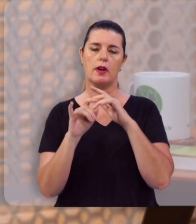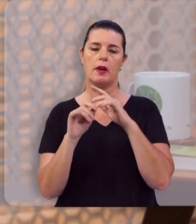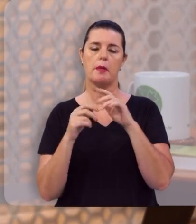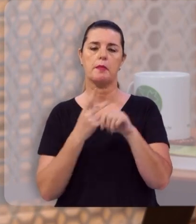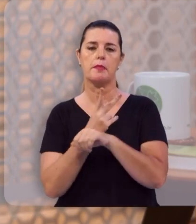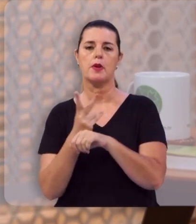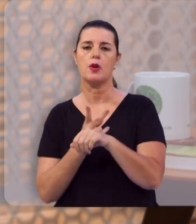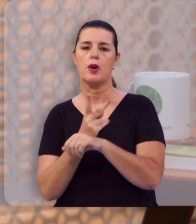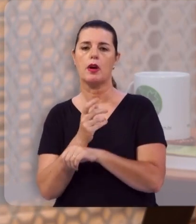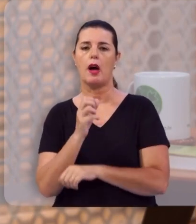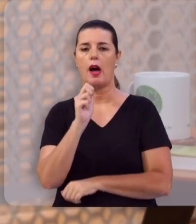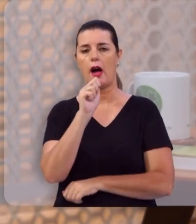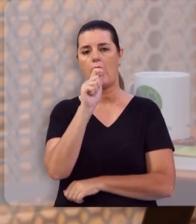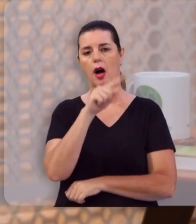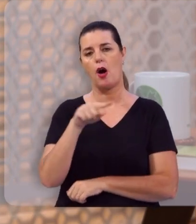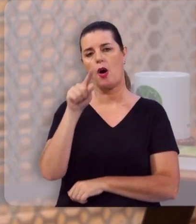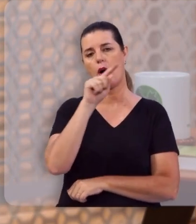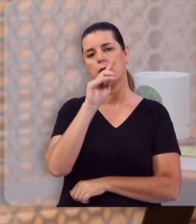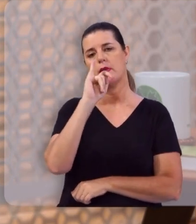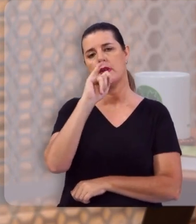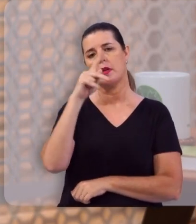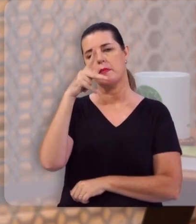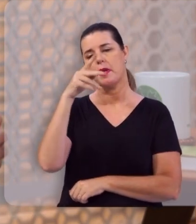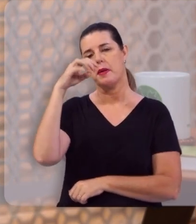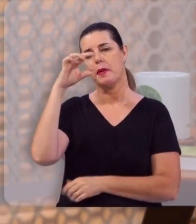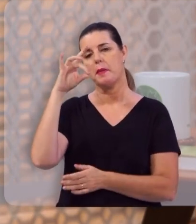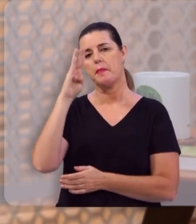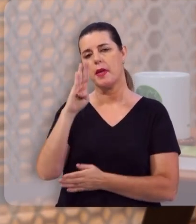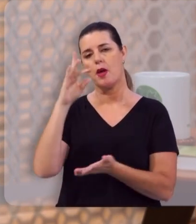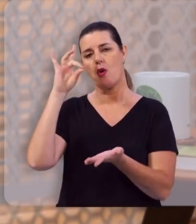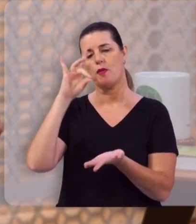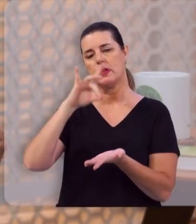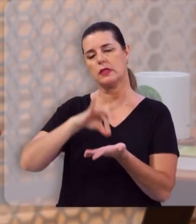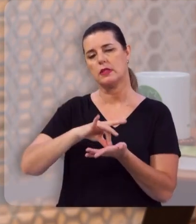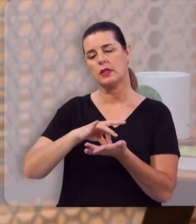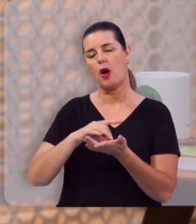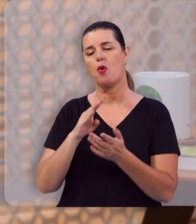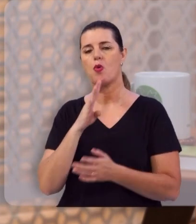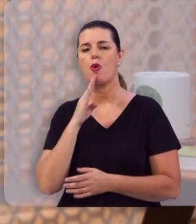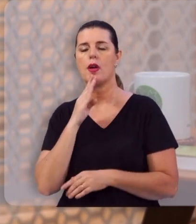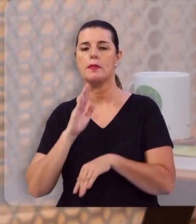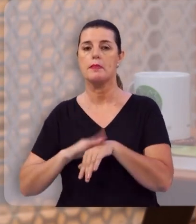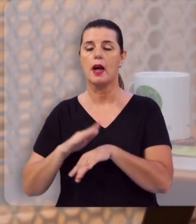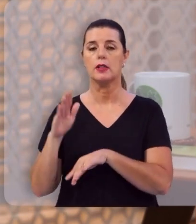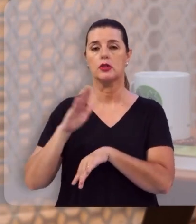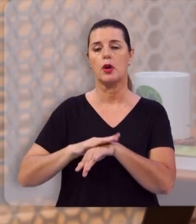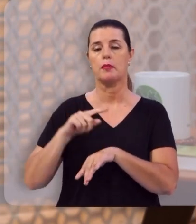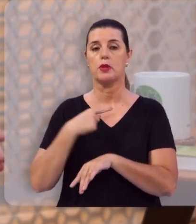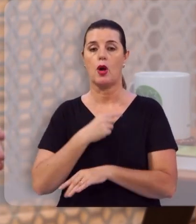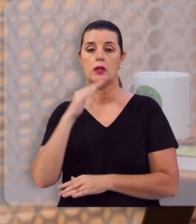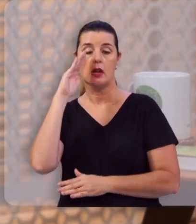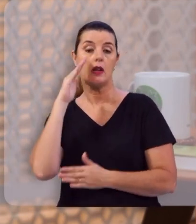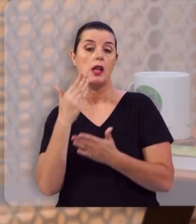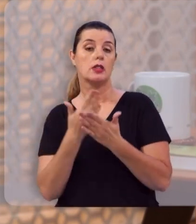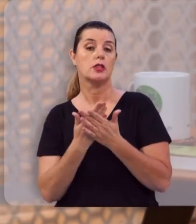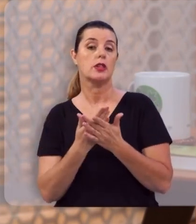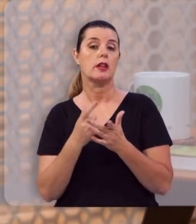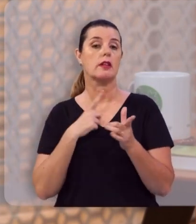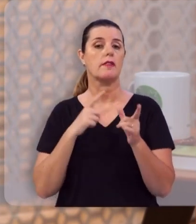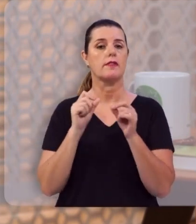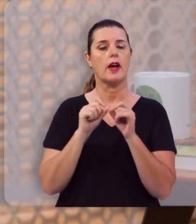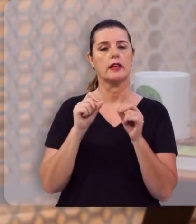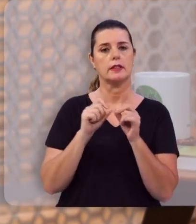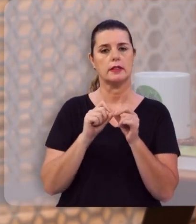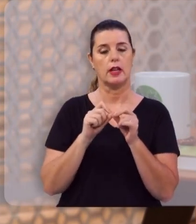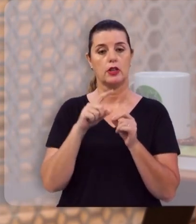você procurar pela arroba IPB Oficial e você vai conhecer um pouquinho mais daquilo que nós cremos, daquilo que nós